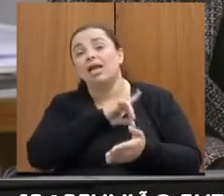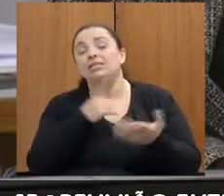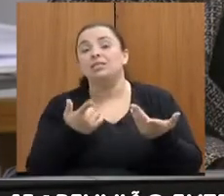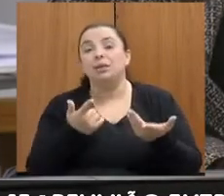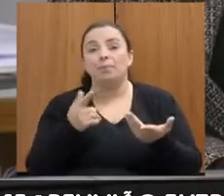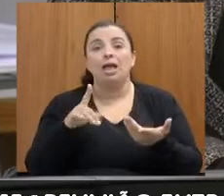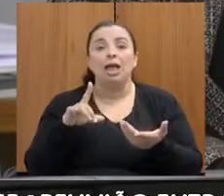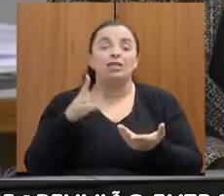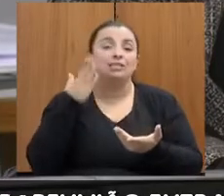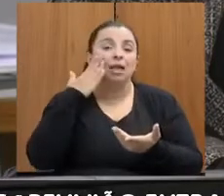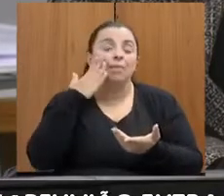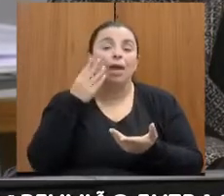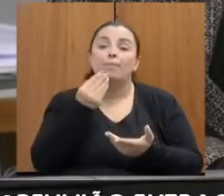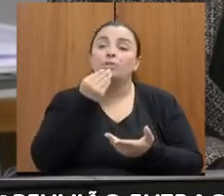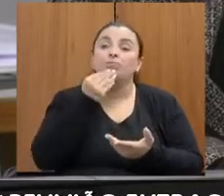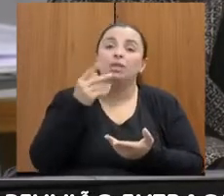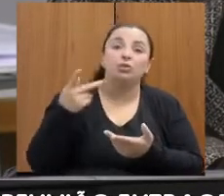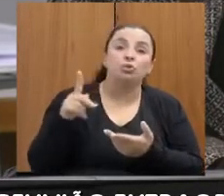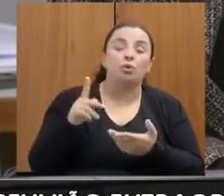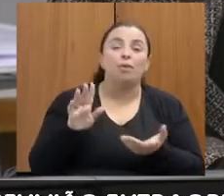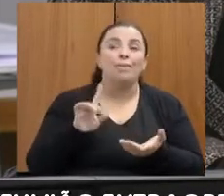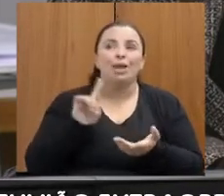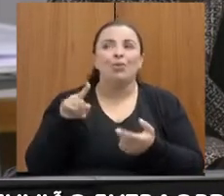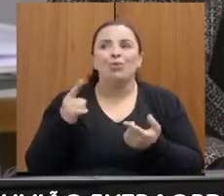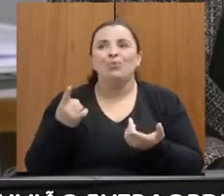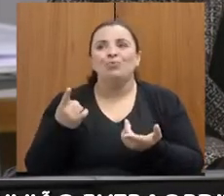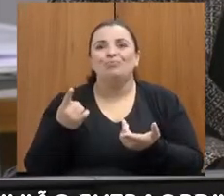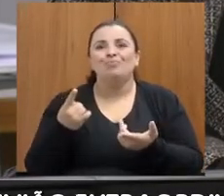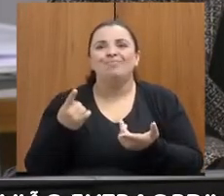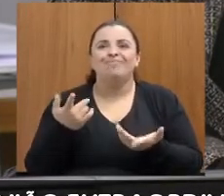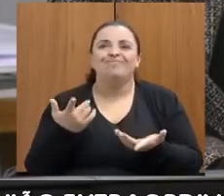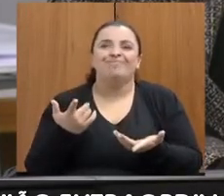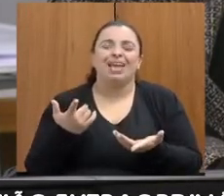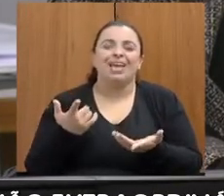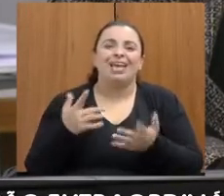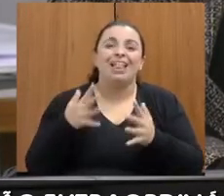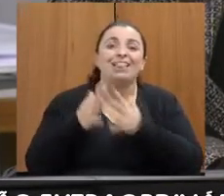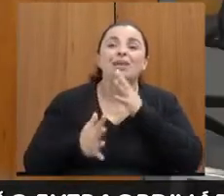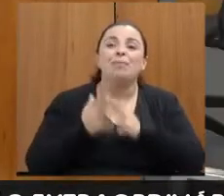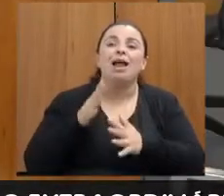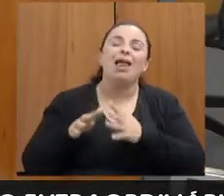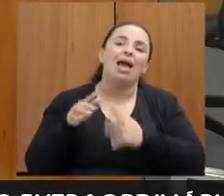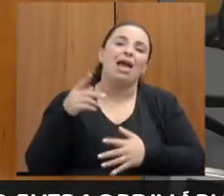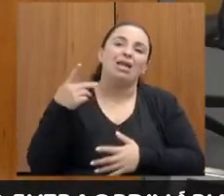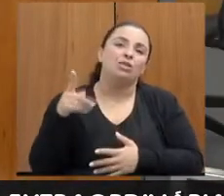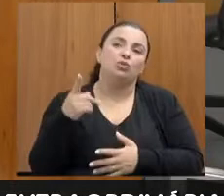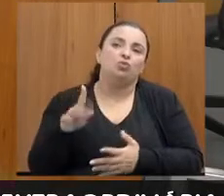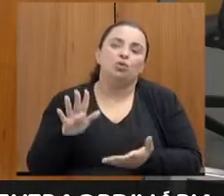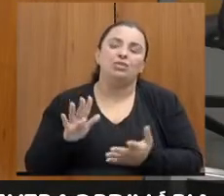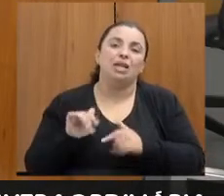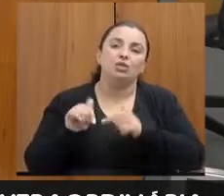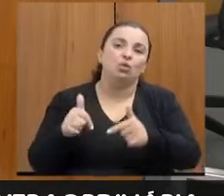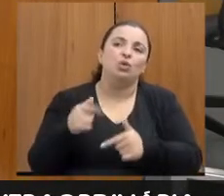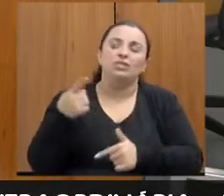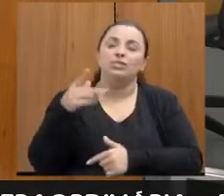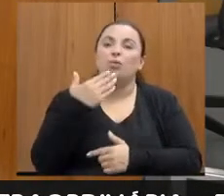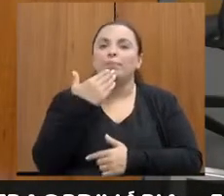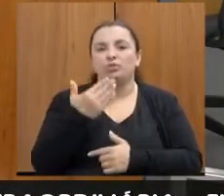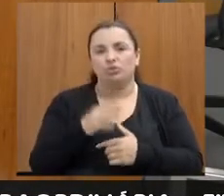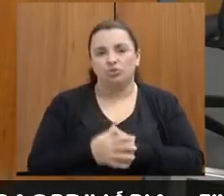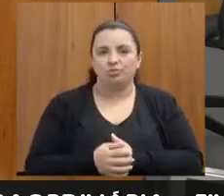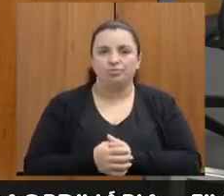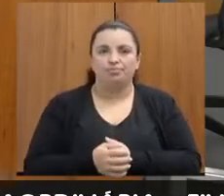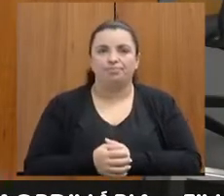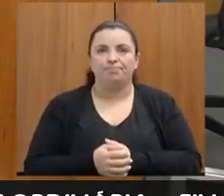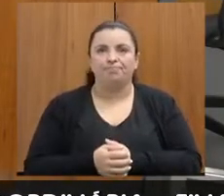encaixar também a possibilidade para não cercear ela, dessa possibilidade de ela fazer esses pedidos. Muito bom. Olha, agora eu vou fazer